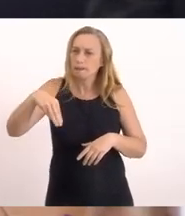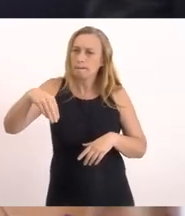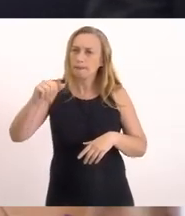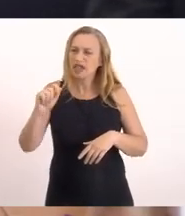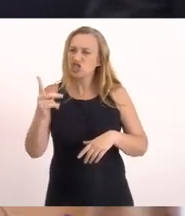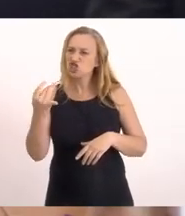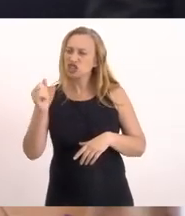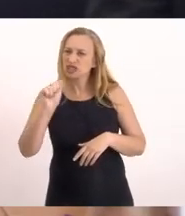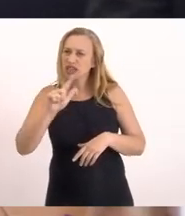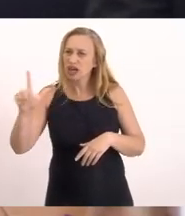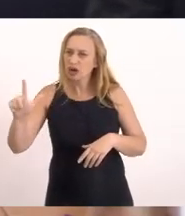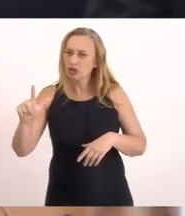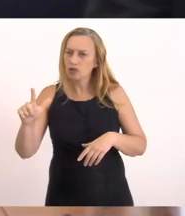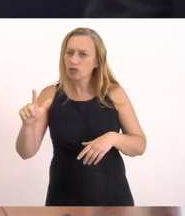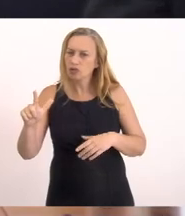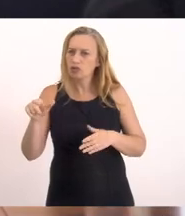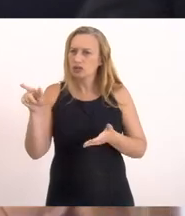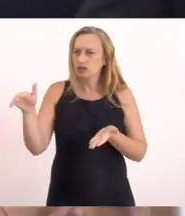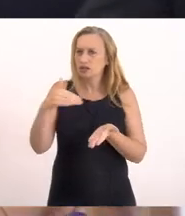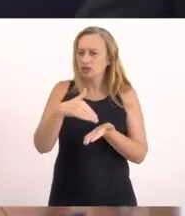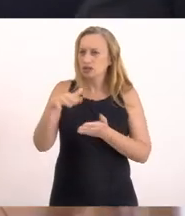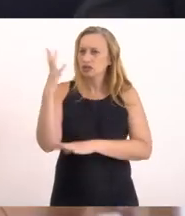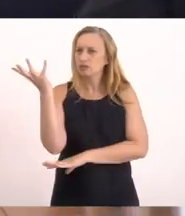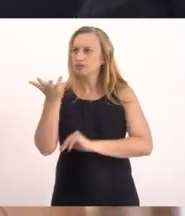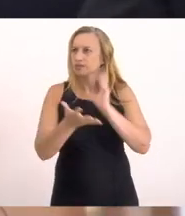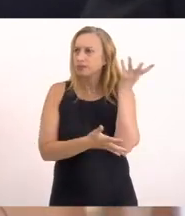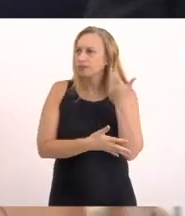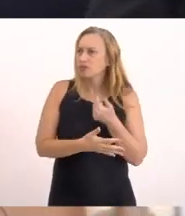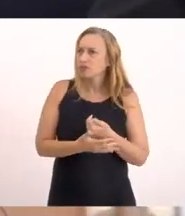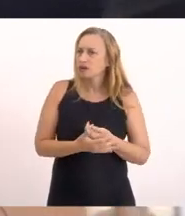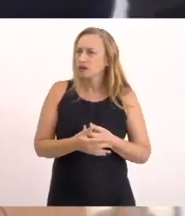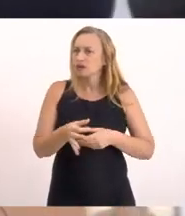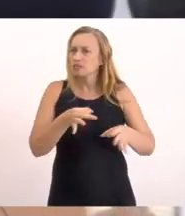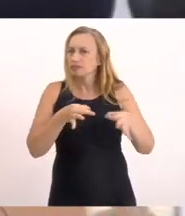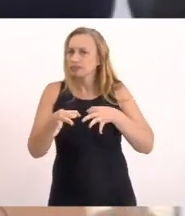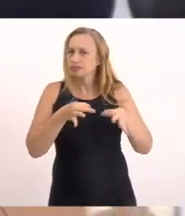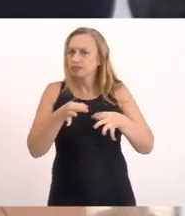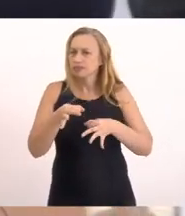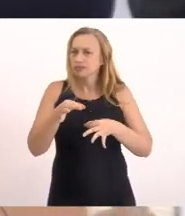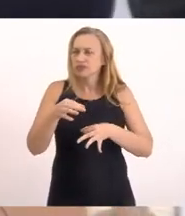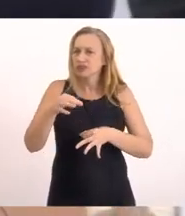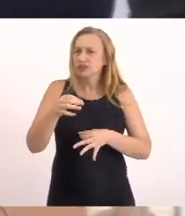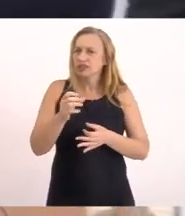como secretaria De meio ambiente Plano de saneamento Do município